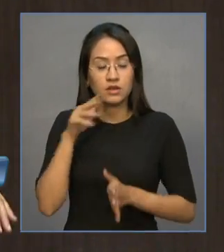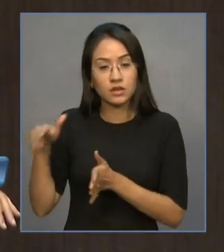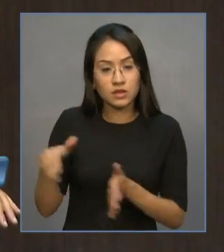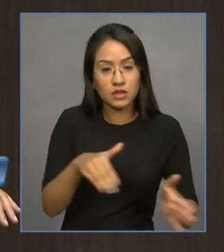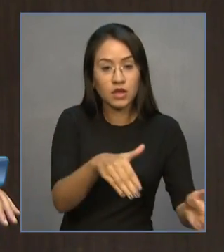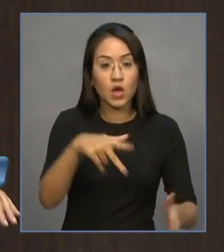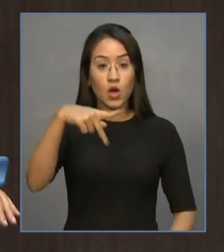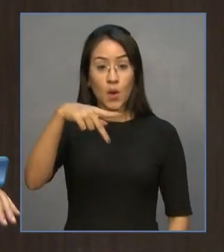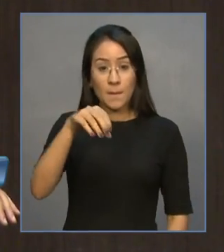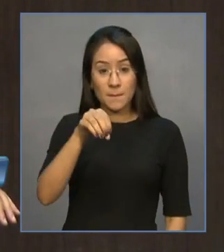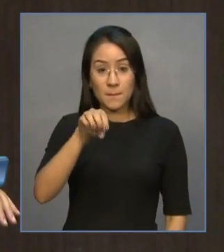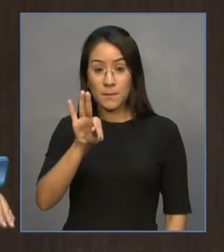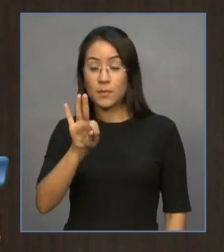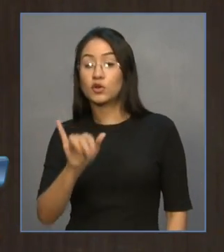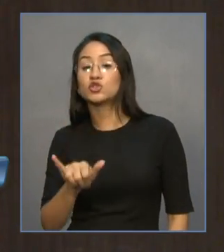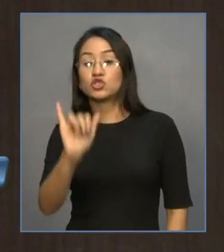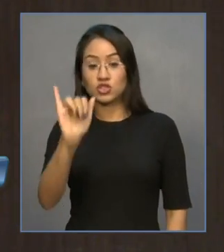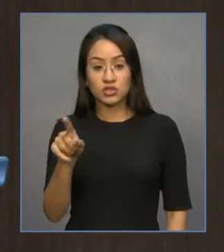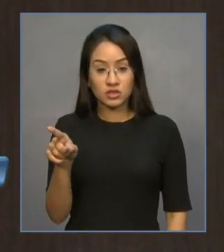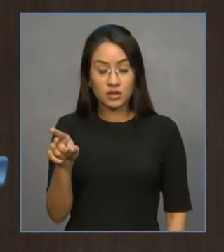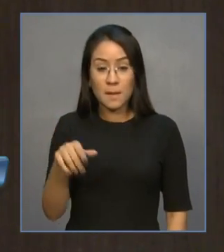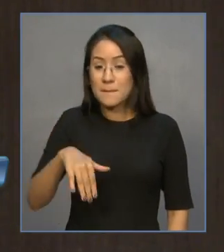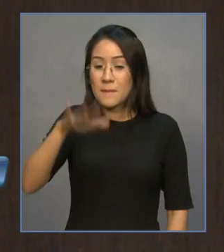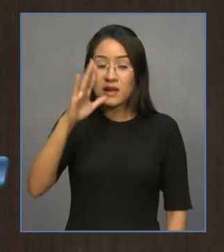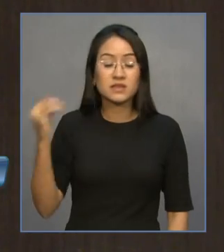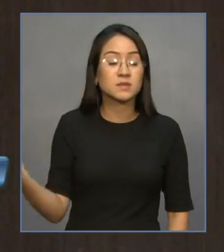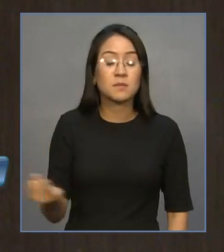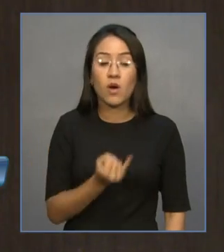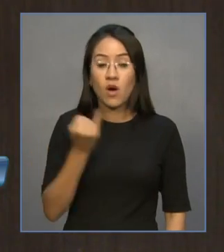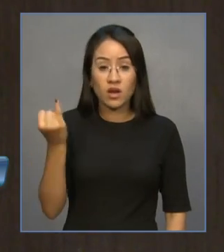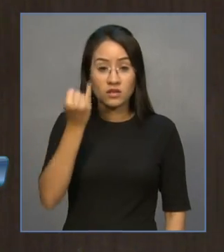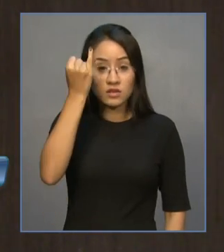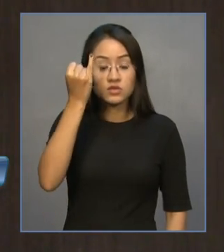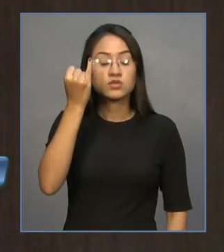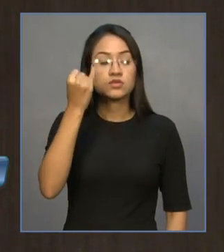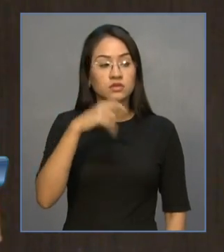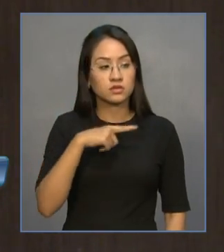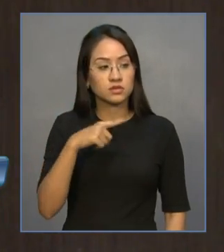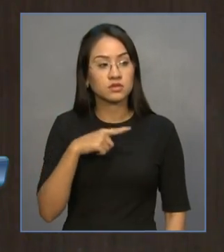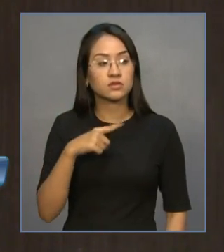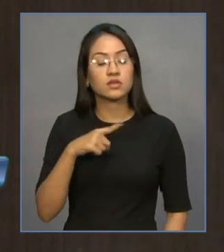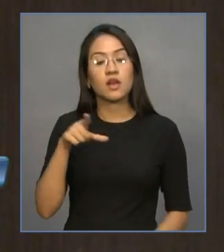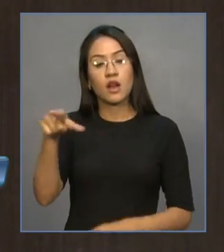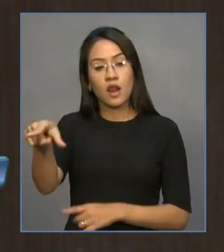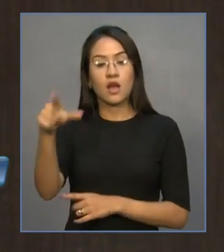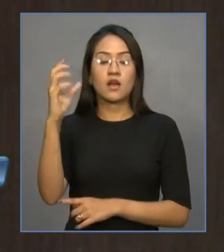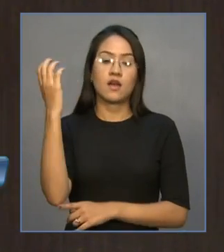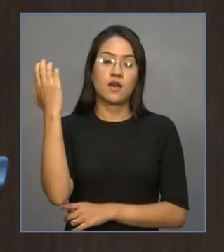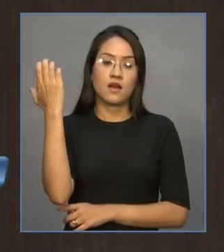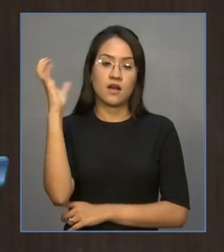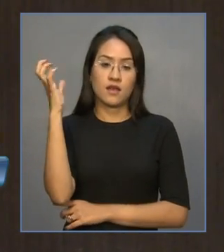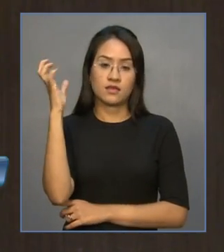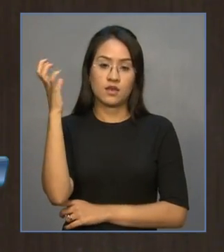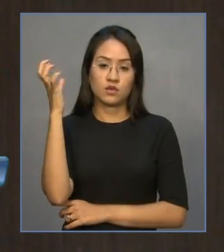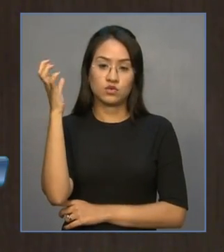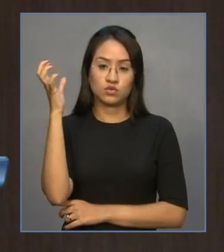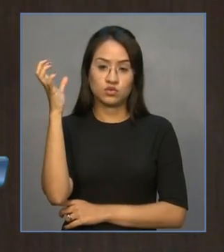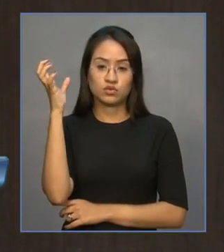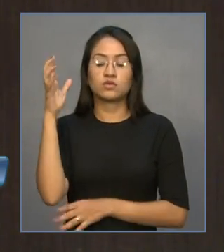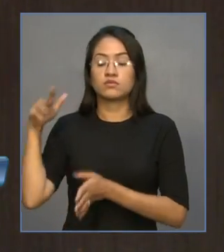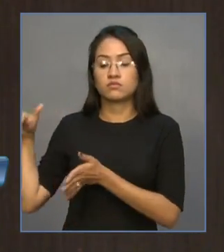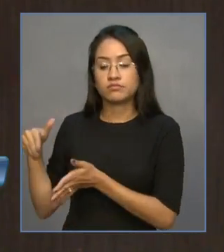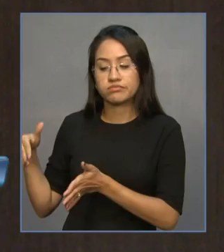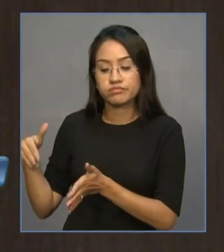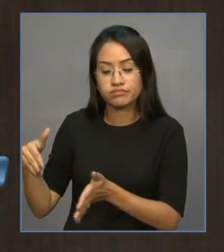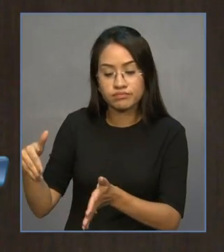dos rios mais importantes, se não o mais importante, a banhar o sertão de Crateus. Nasce no Piauí, chega aqui, portanto,